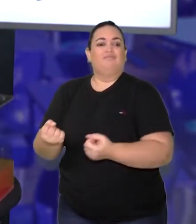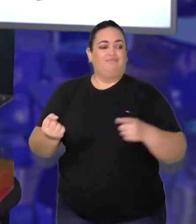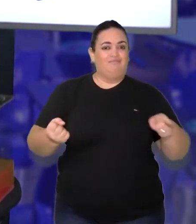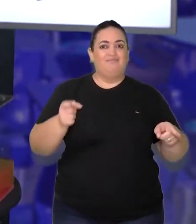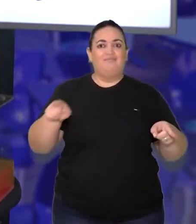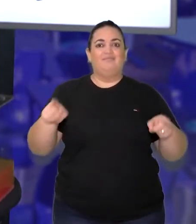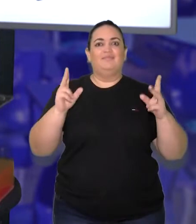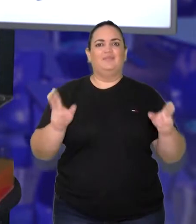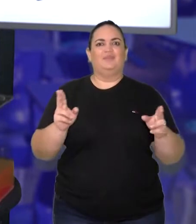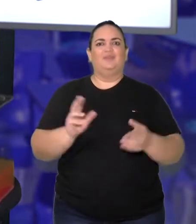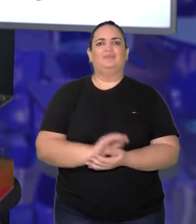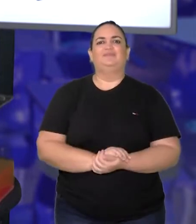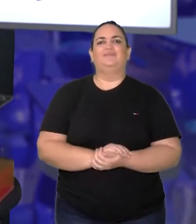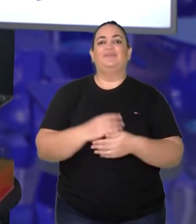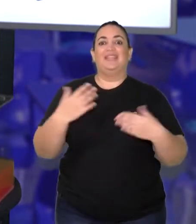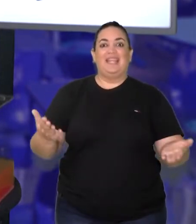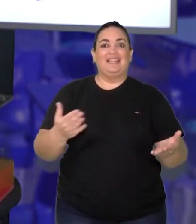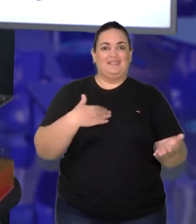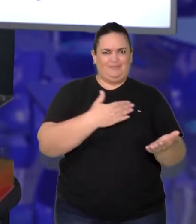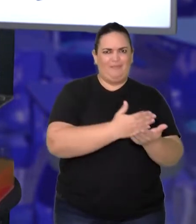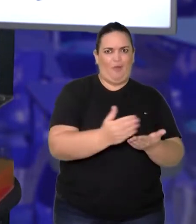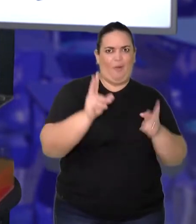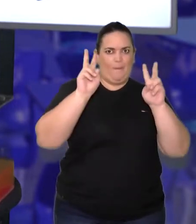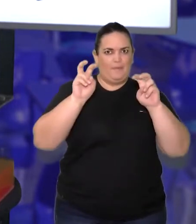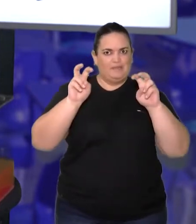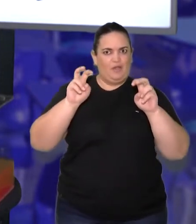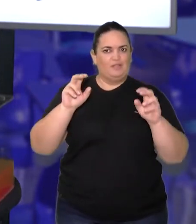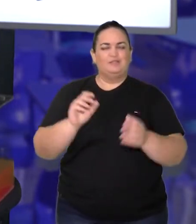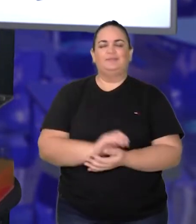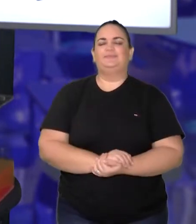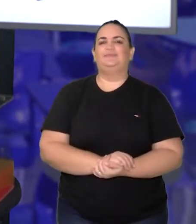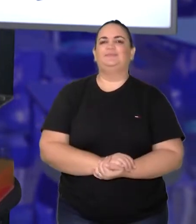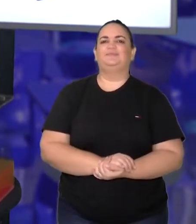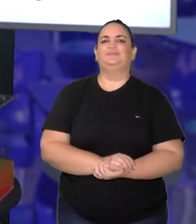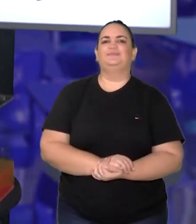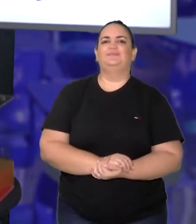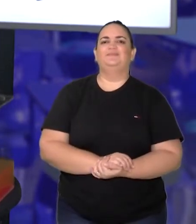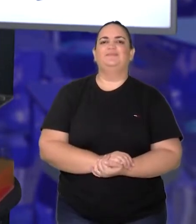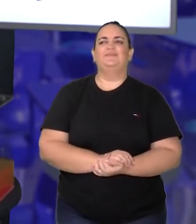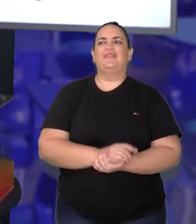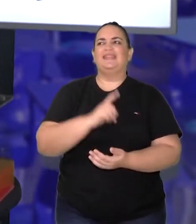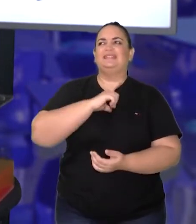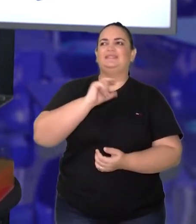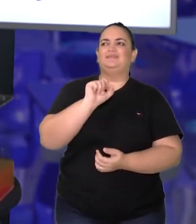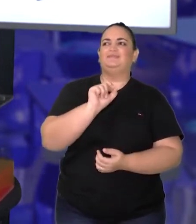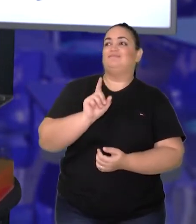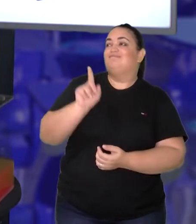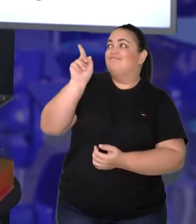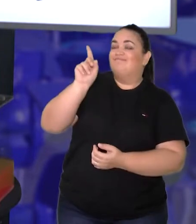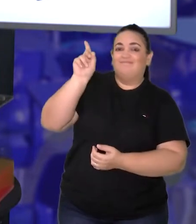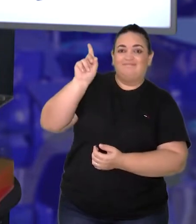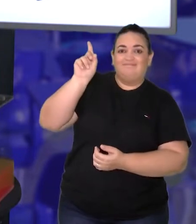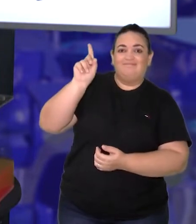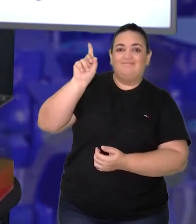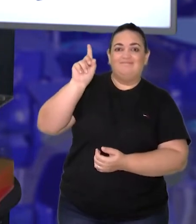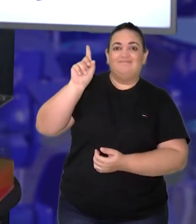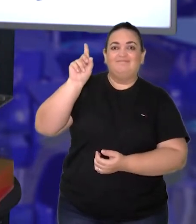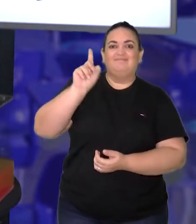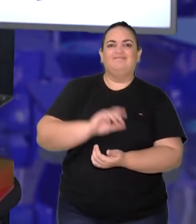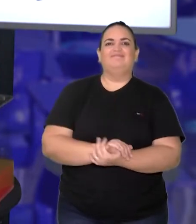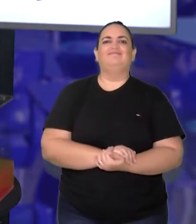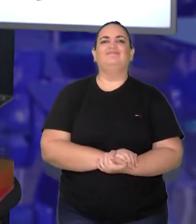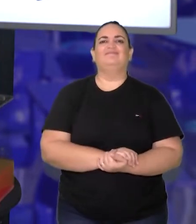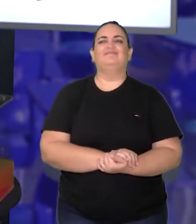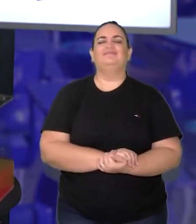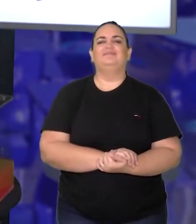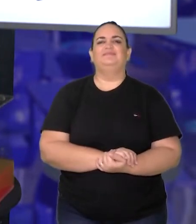Então, vamos partir direto para o assunto que a gente quer tratar. Temos aqui, na nossa aula de geometria, para iniciar,